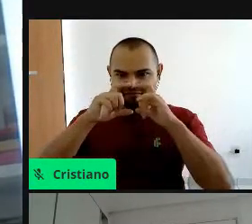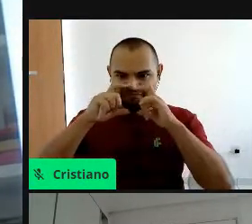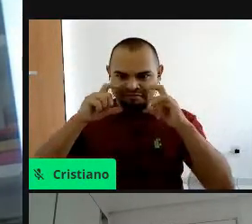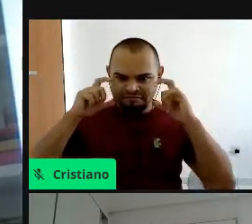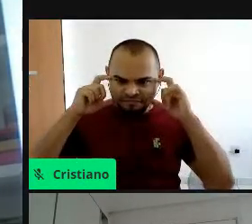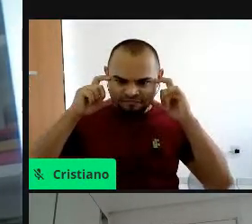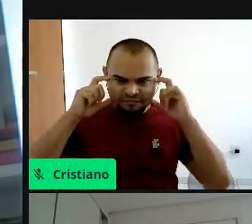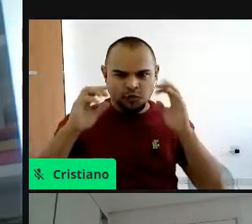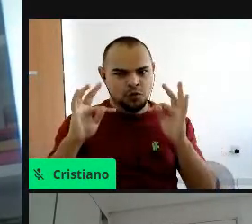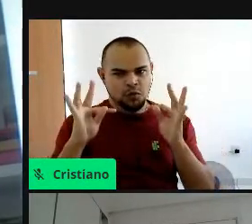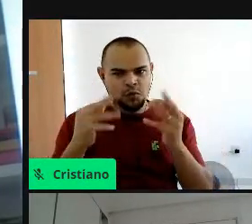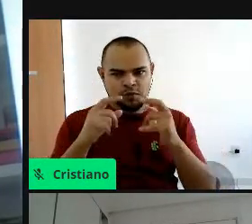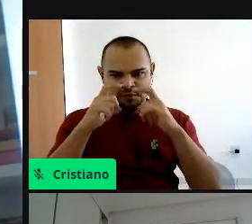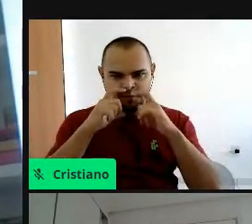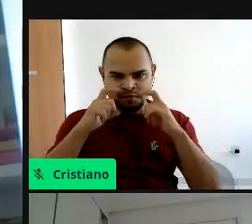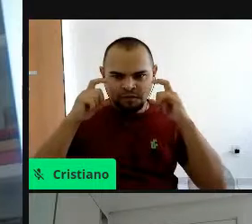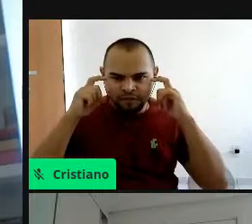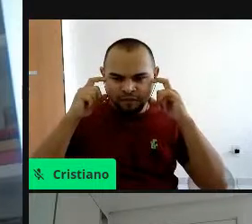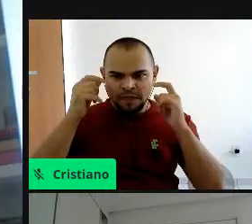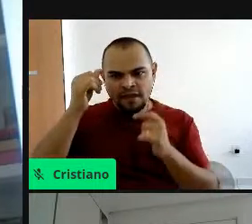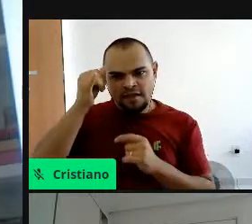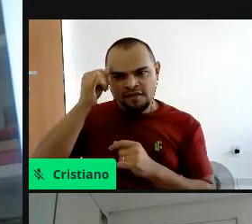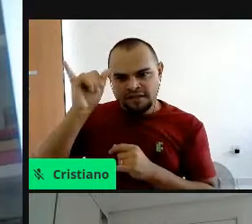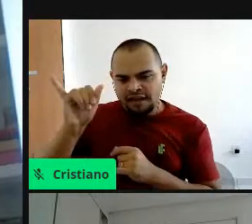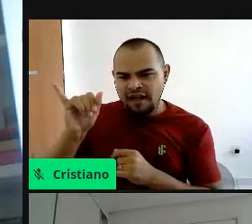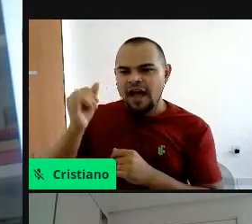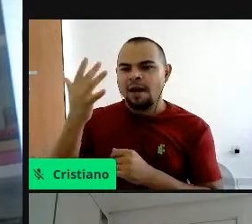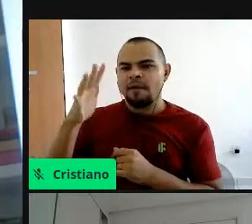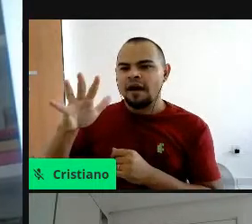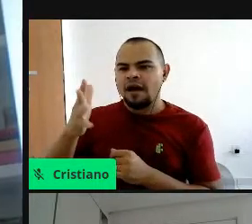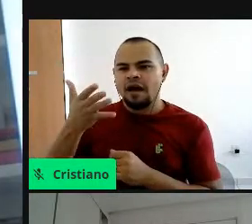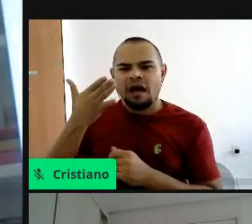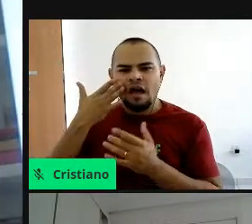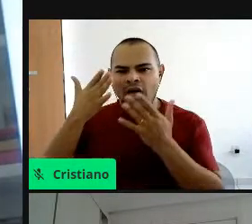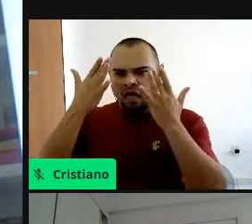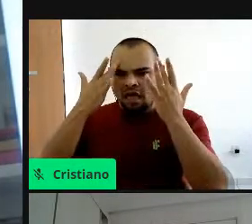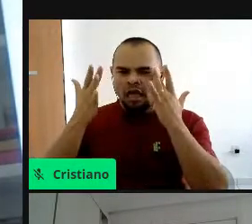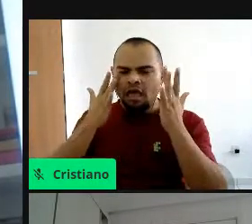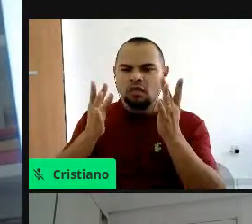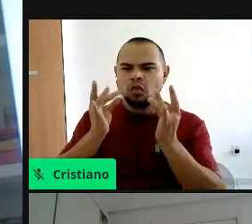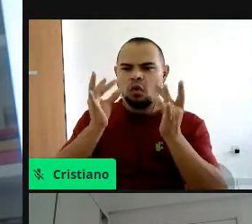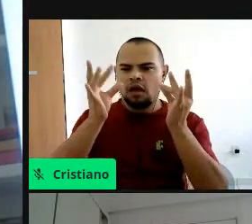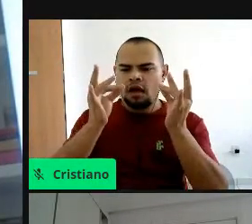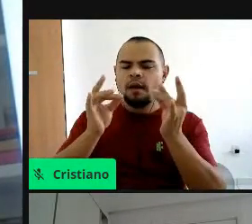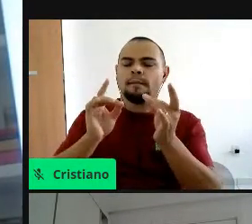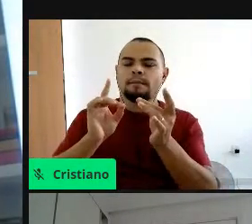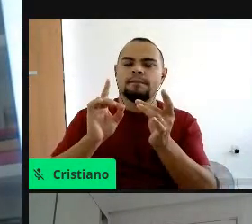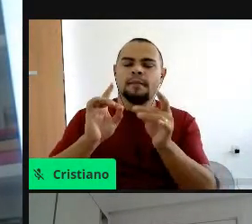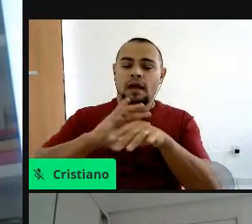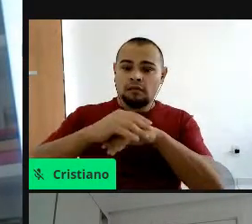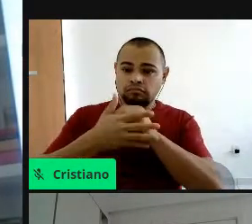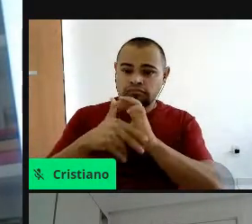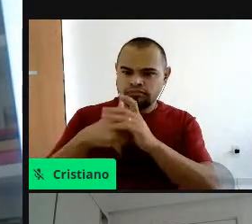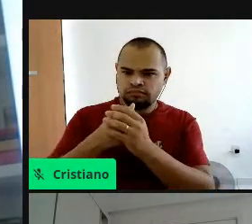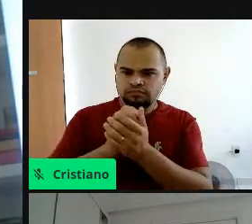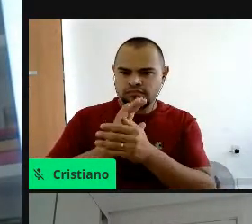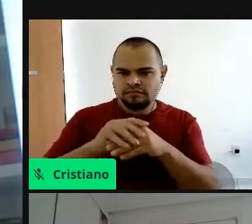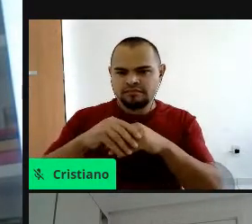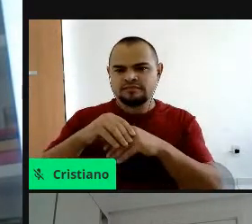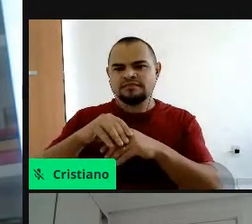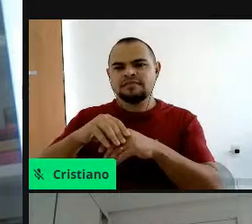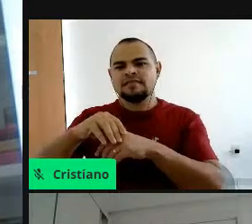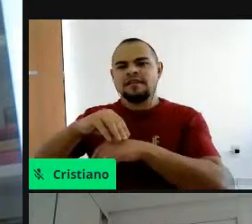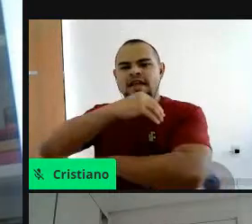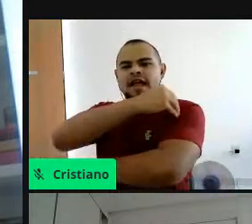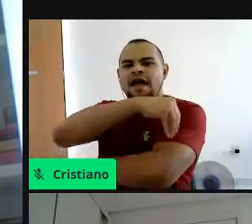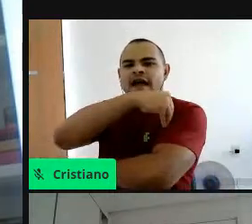de máscara, evitar de colocar a mão no rosto, higienizar as mãos sempre, lavando a mão com água e sabão, álcool em gel, né,